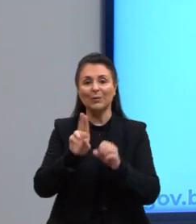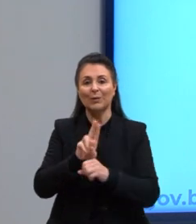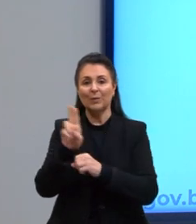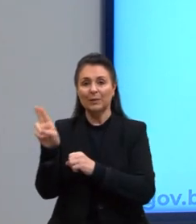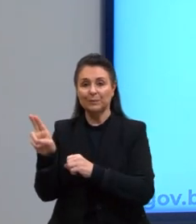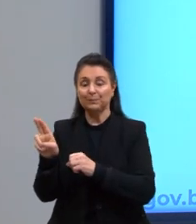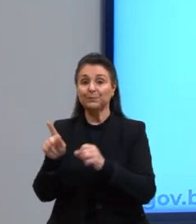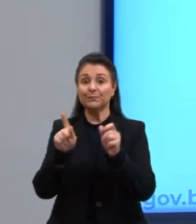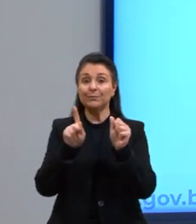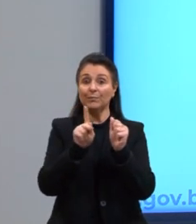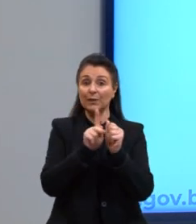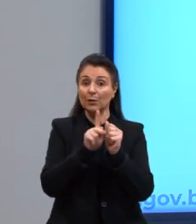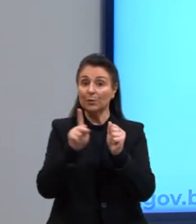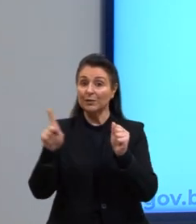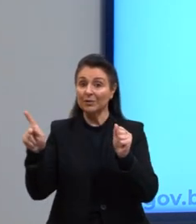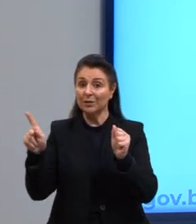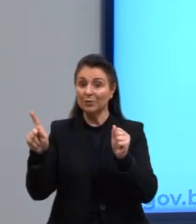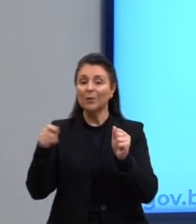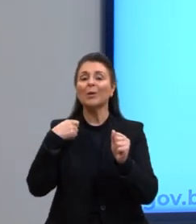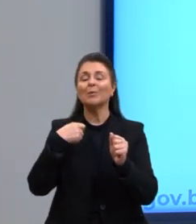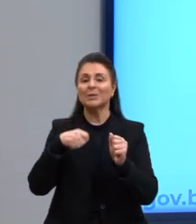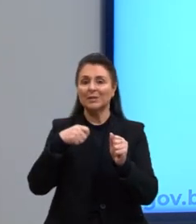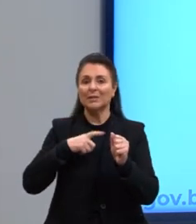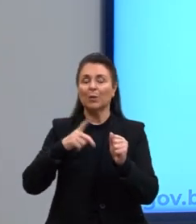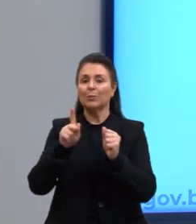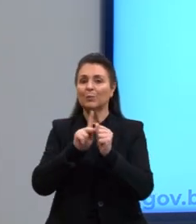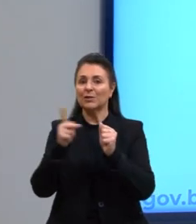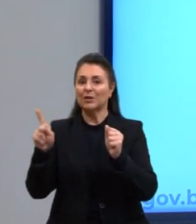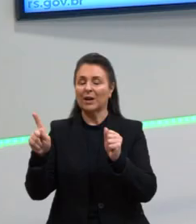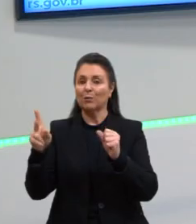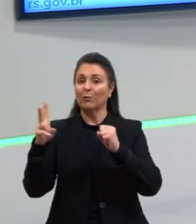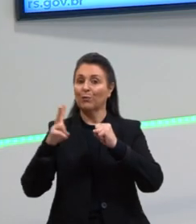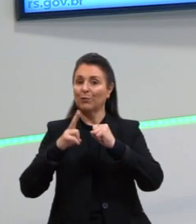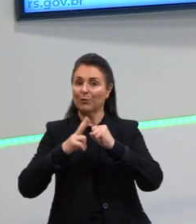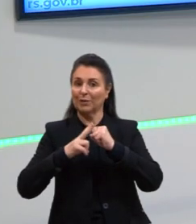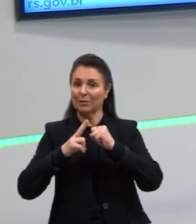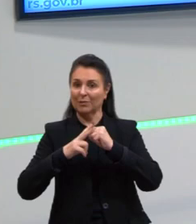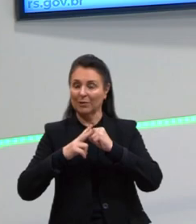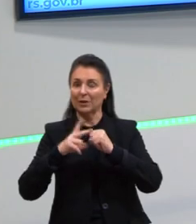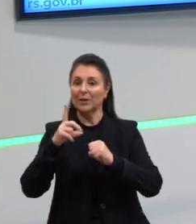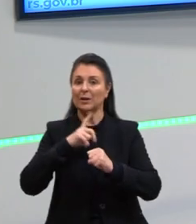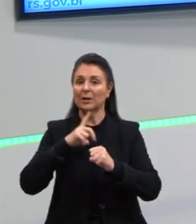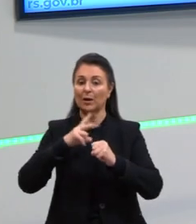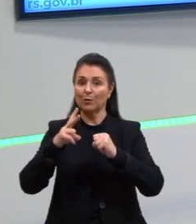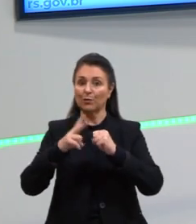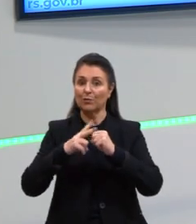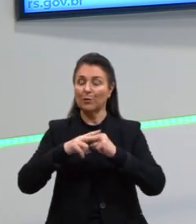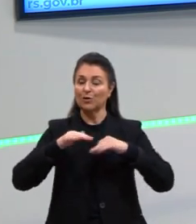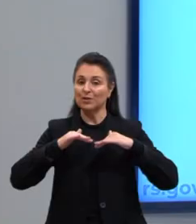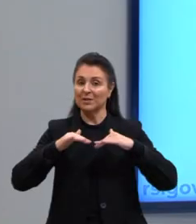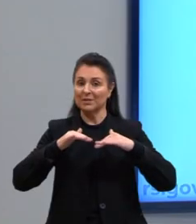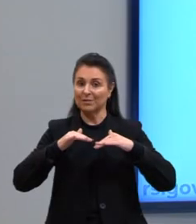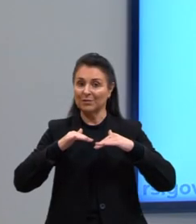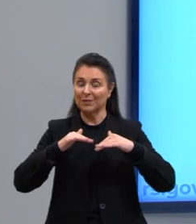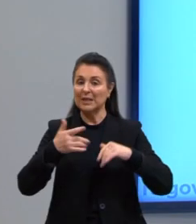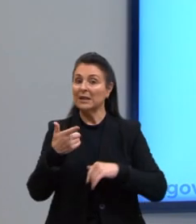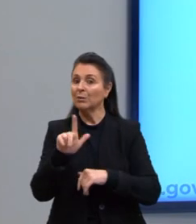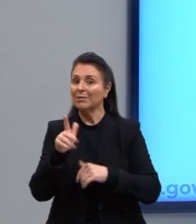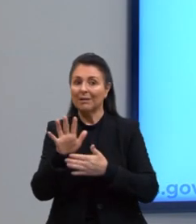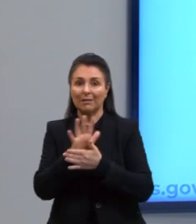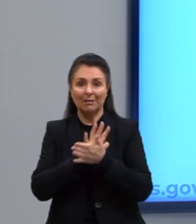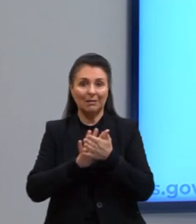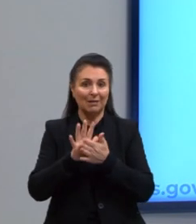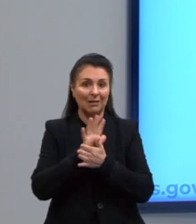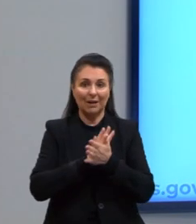predicado? Ele vai ser um predicado verbal, porque temos ali um verbo de ação e não tem nenhum